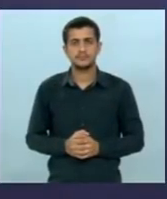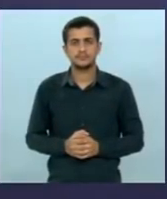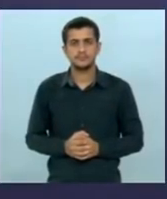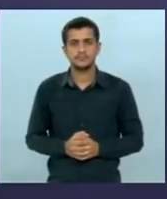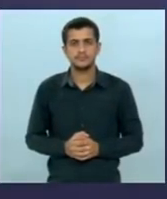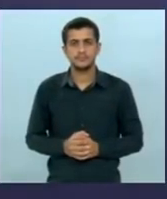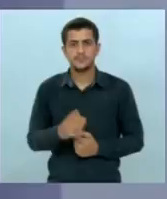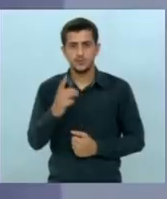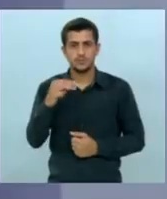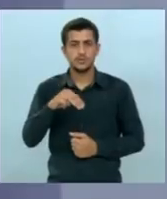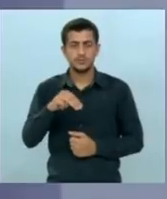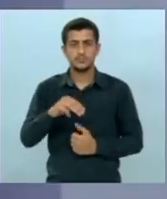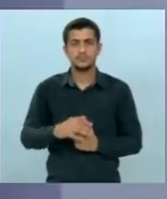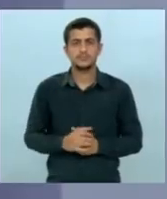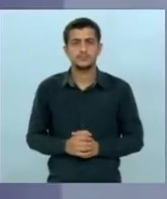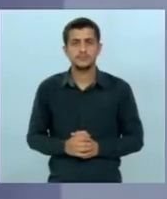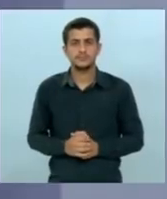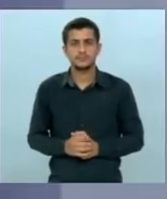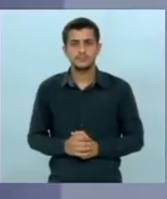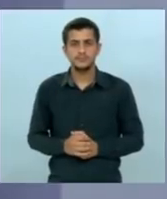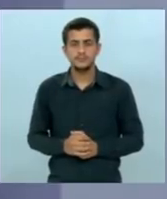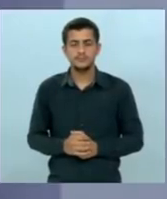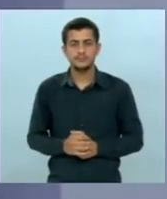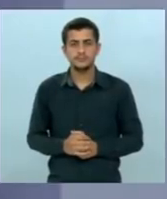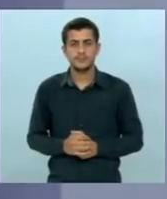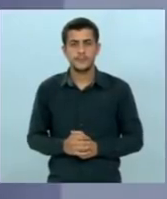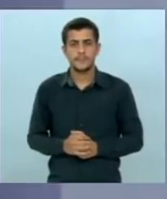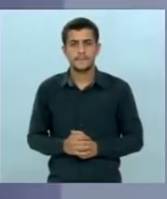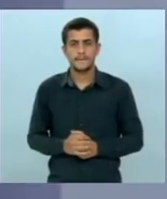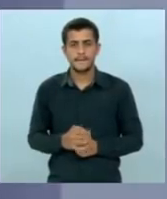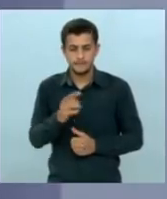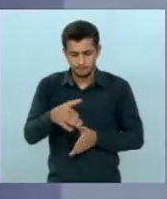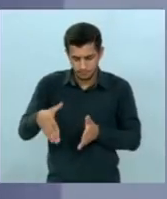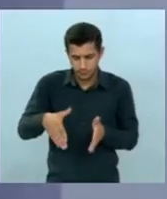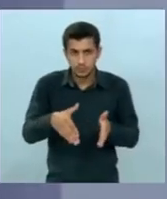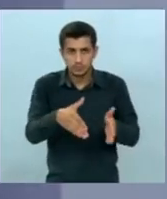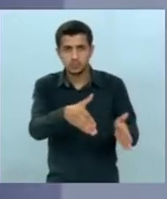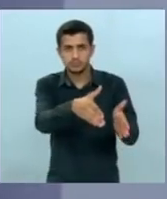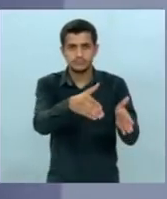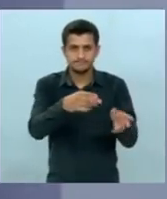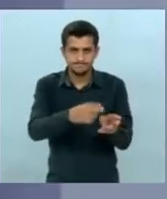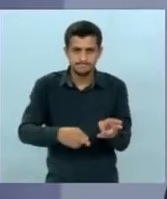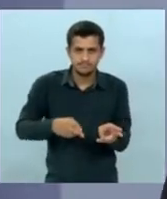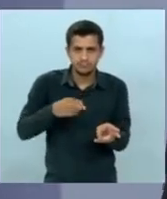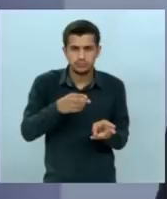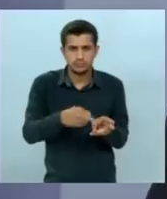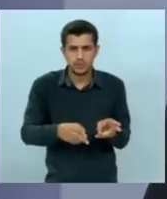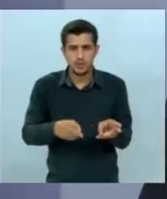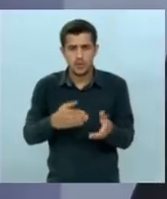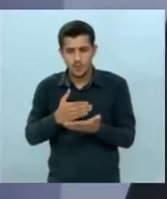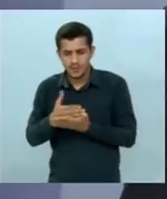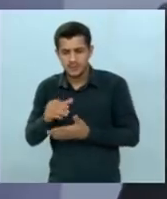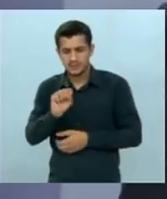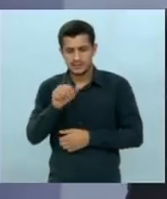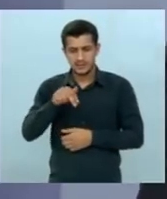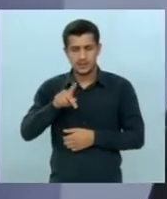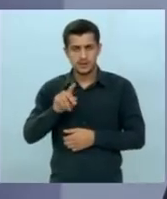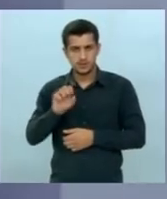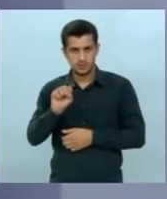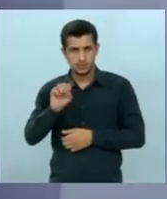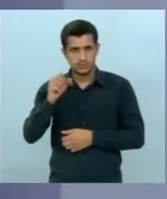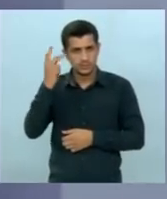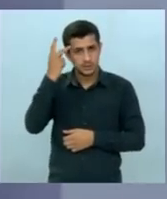um minuto para a réplica A Transamericana ela começa em Santos com a Transfesa a Rumo a Ferrovia